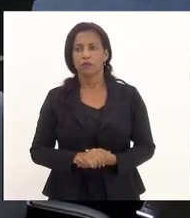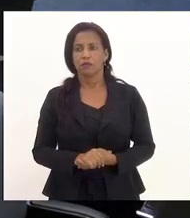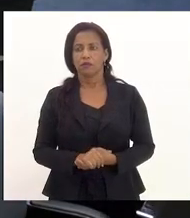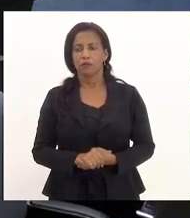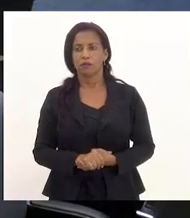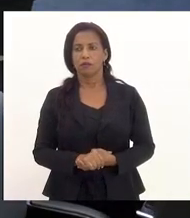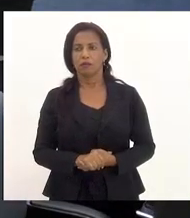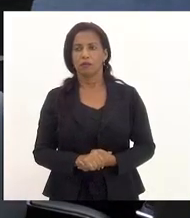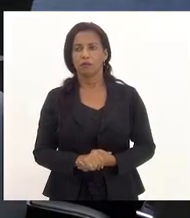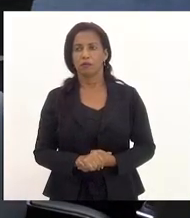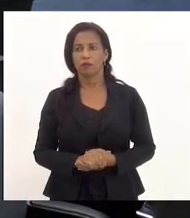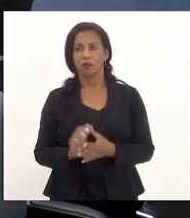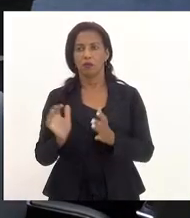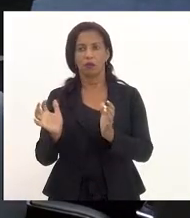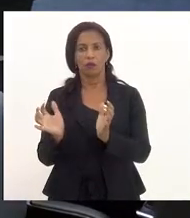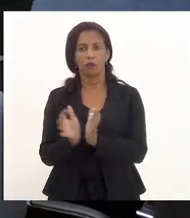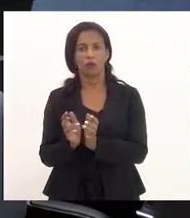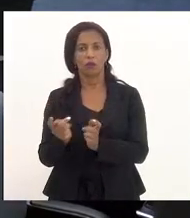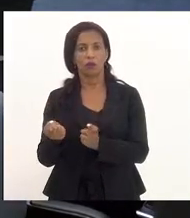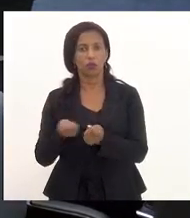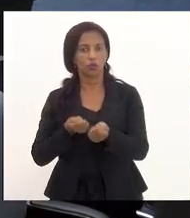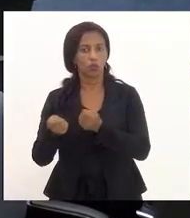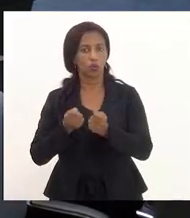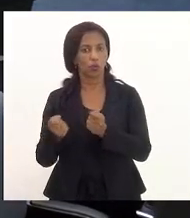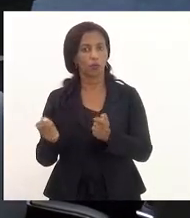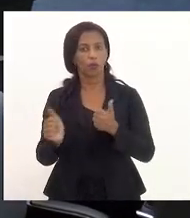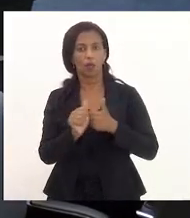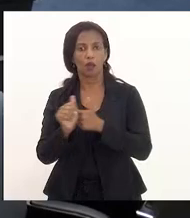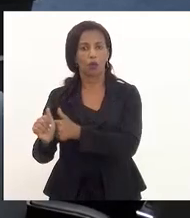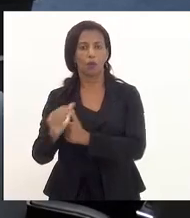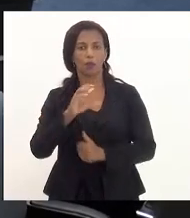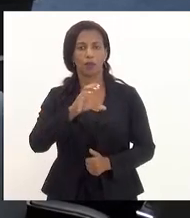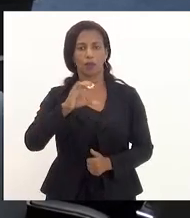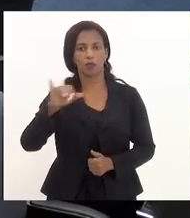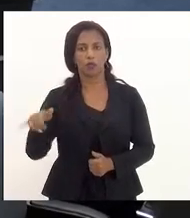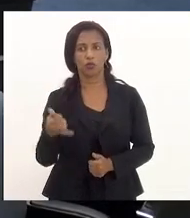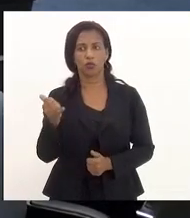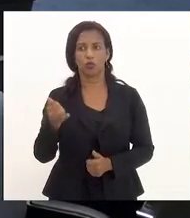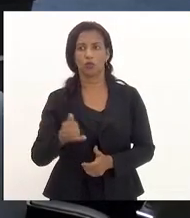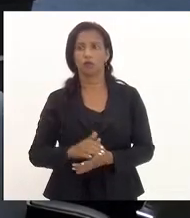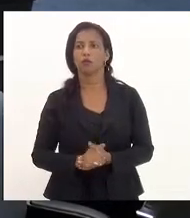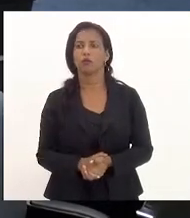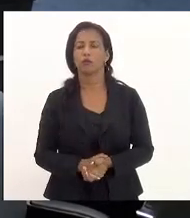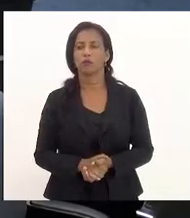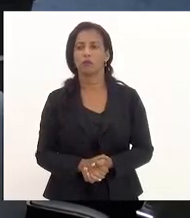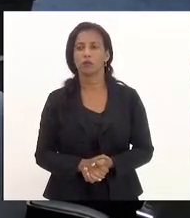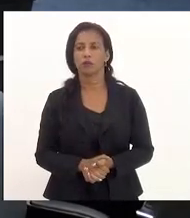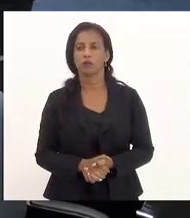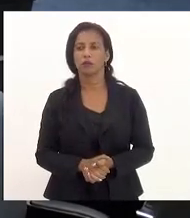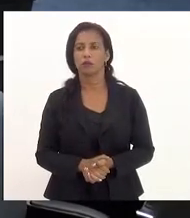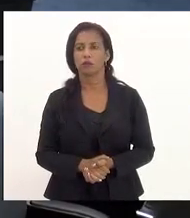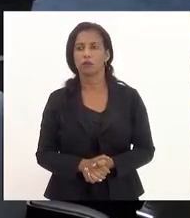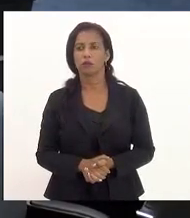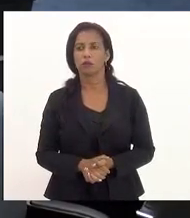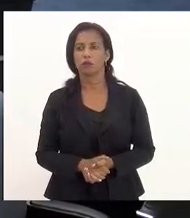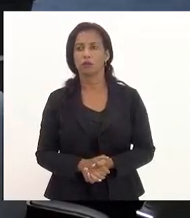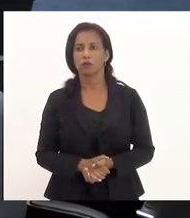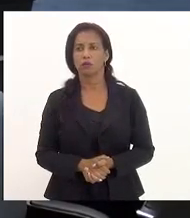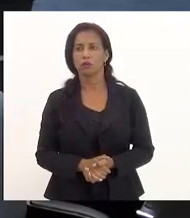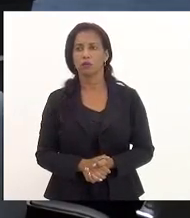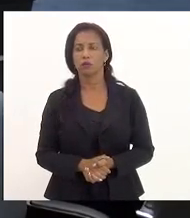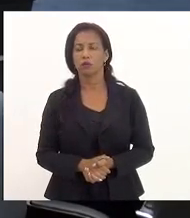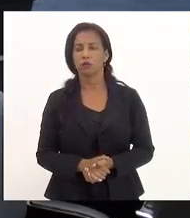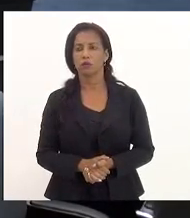A Comissão de Economia acompanha o parecer da CCJ. Ao final dos pareceres, V. Exª terá a